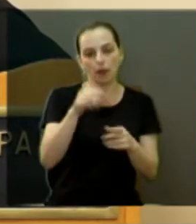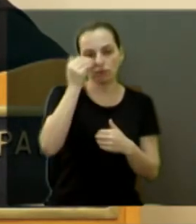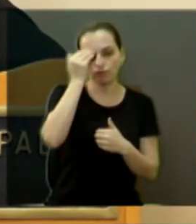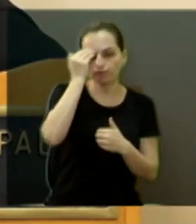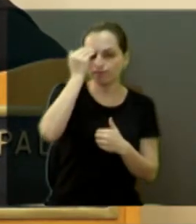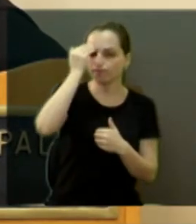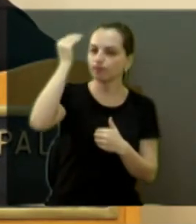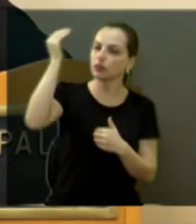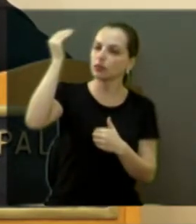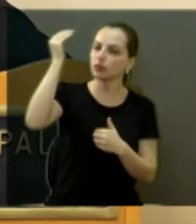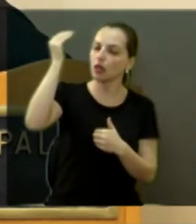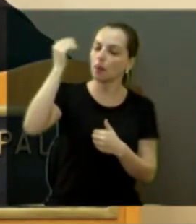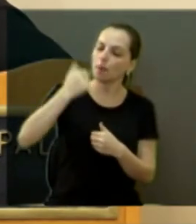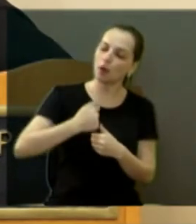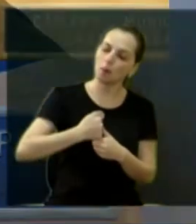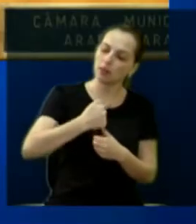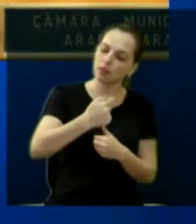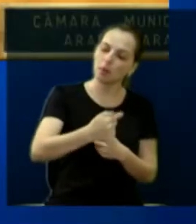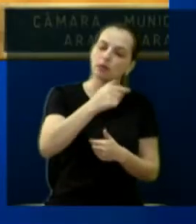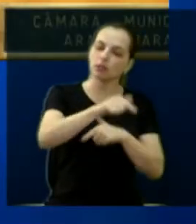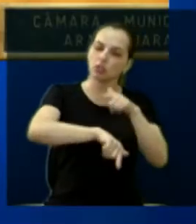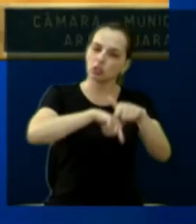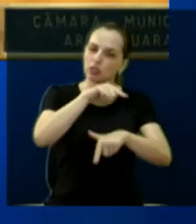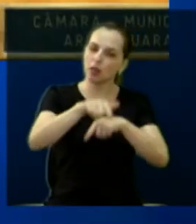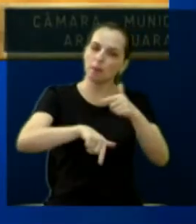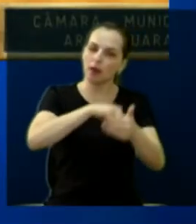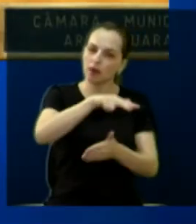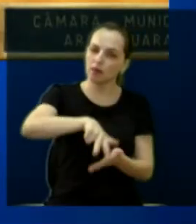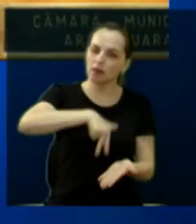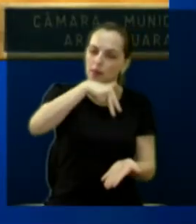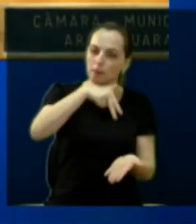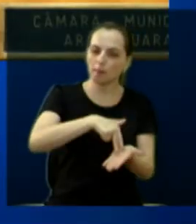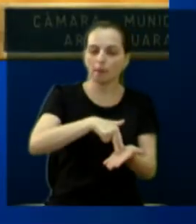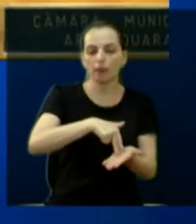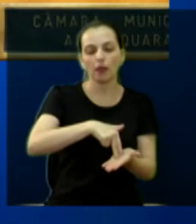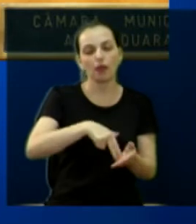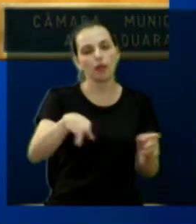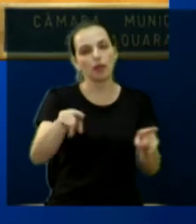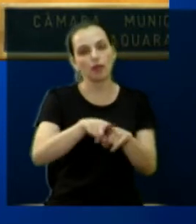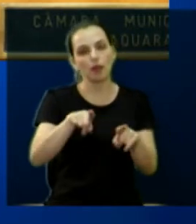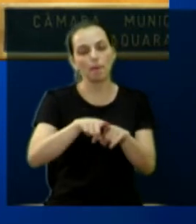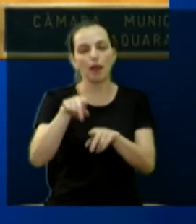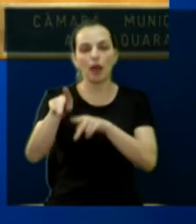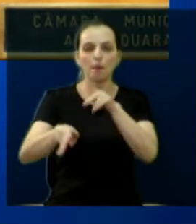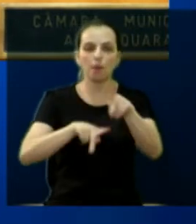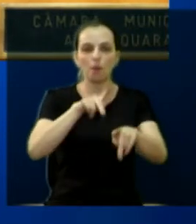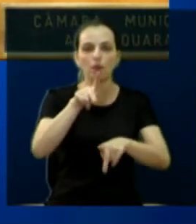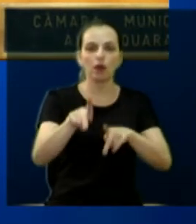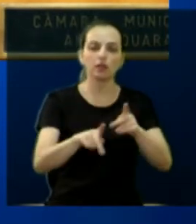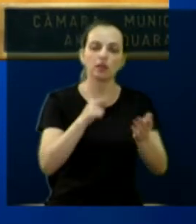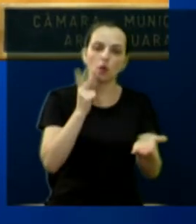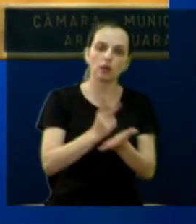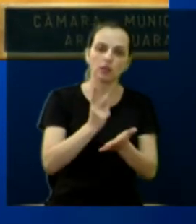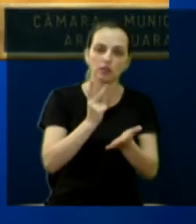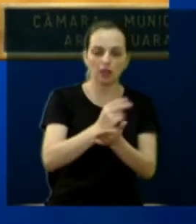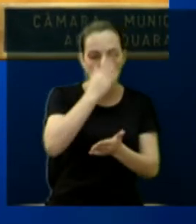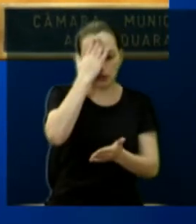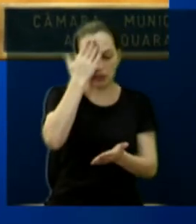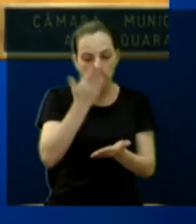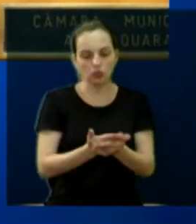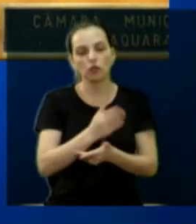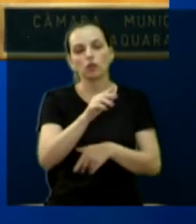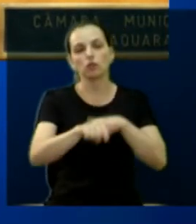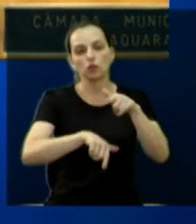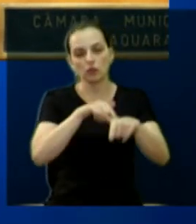Deus por mais uma semana que nós estamos aqui, e agradecer também a toda a população que sempre confiou no nosso